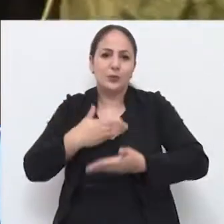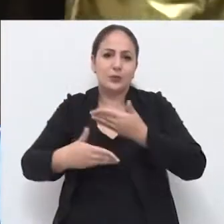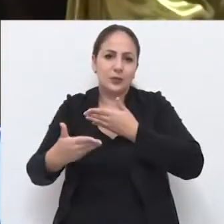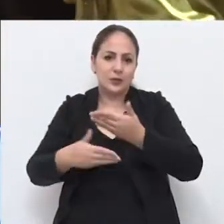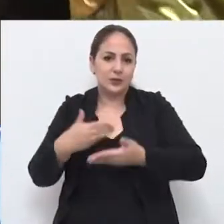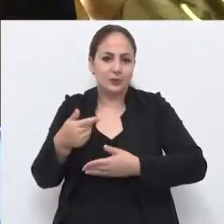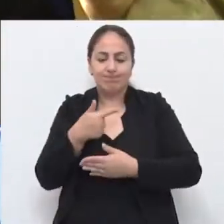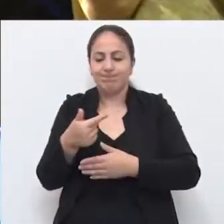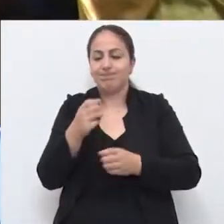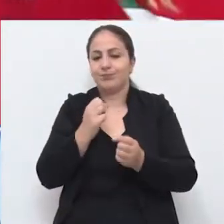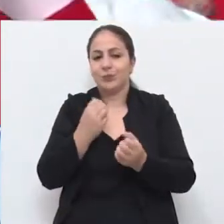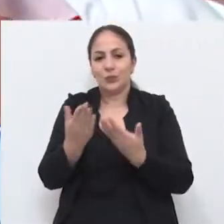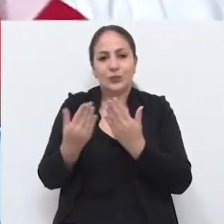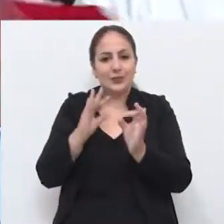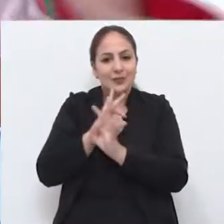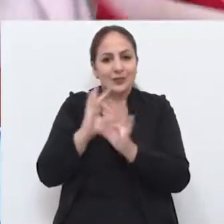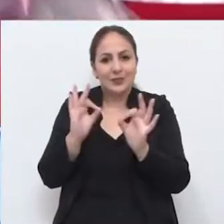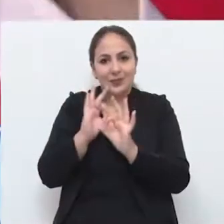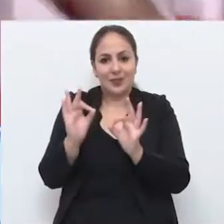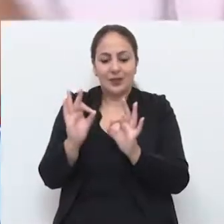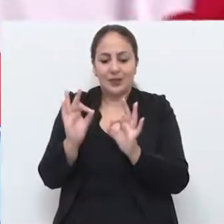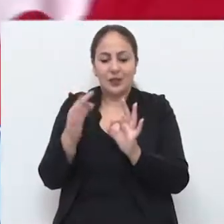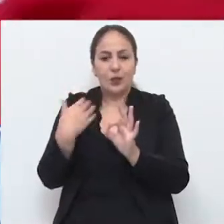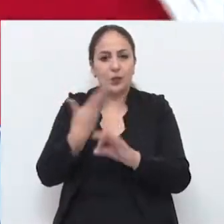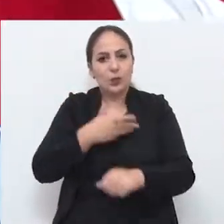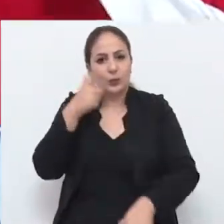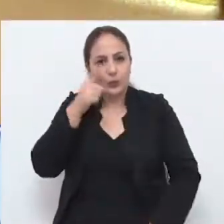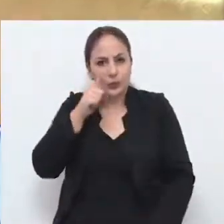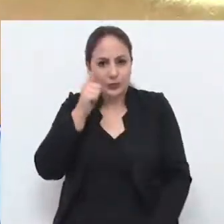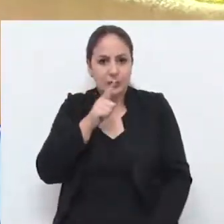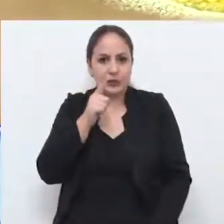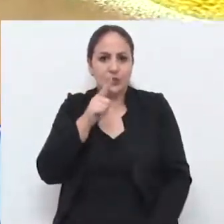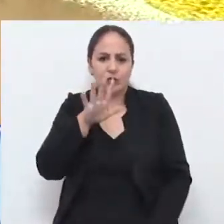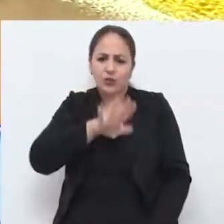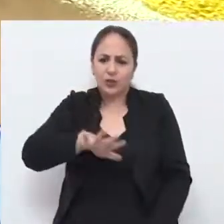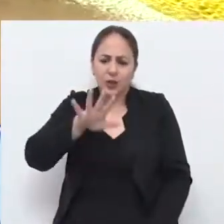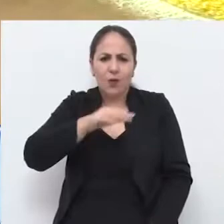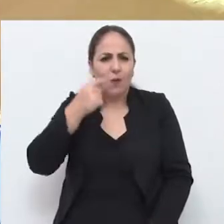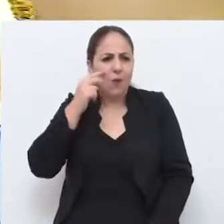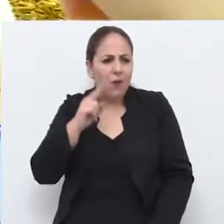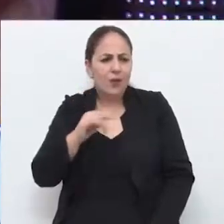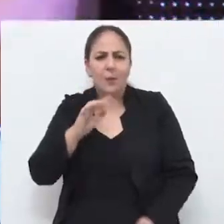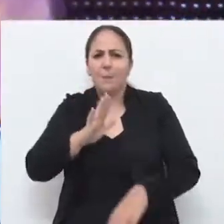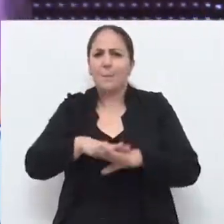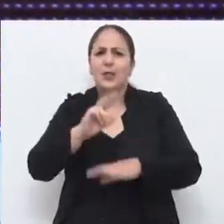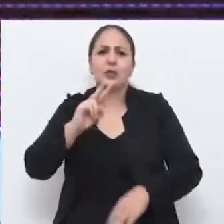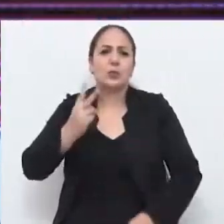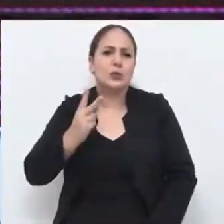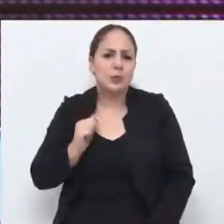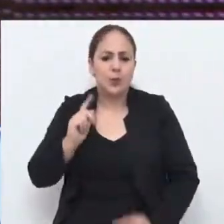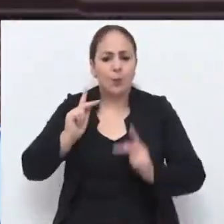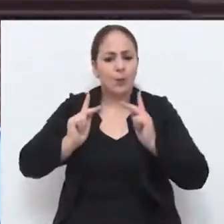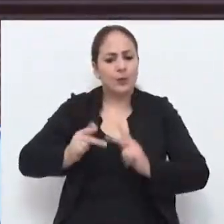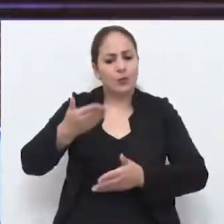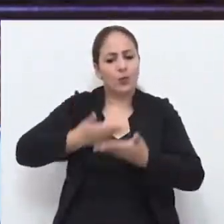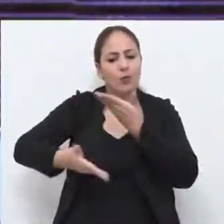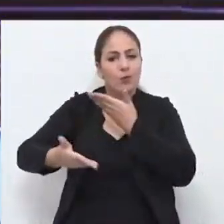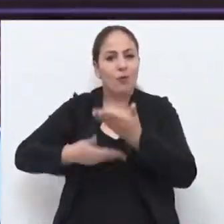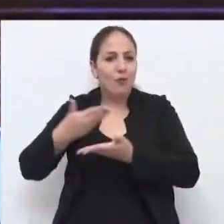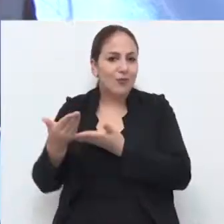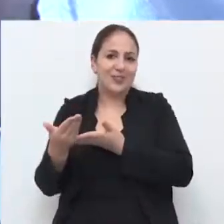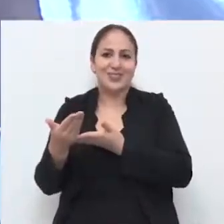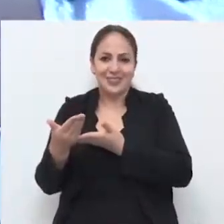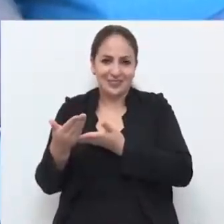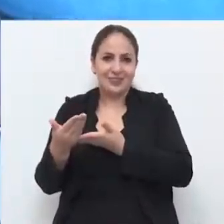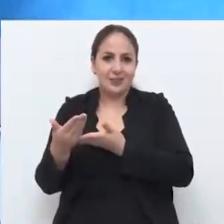é muita gente envolvida. Sem sombra de dúvida, nós poderíamos, de forma geral, colocar, olha, nós temos mais de duas mil pessoas